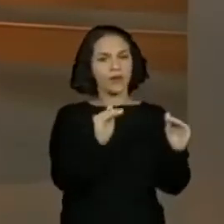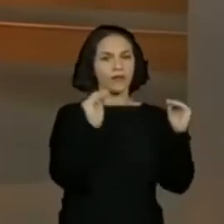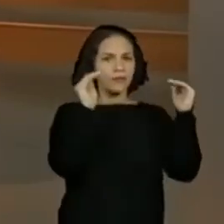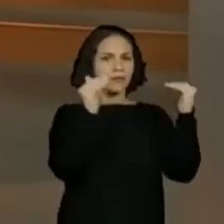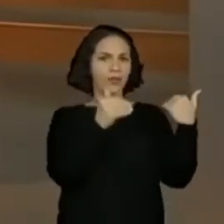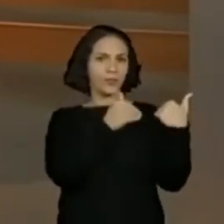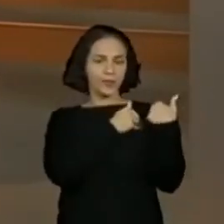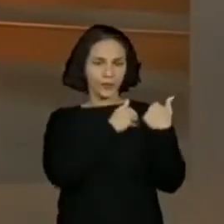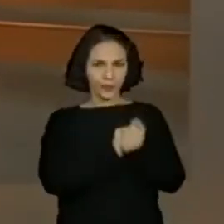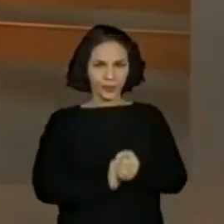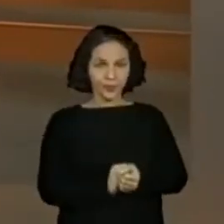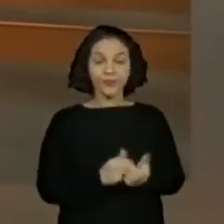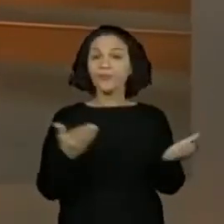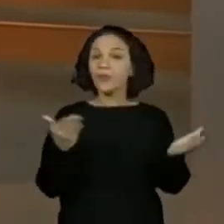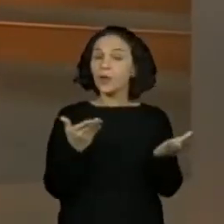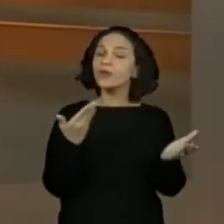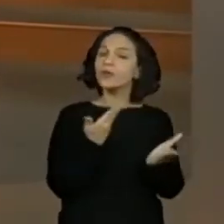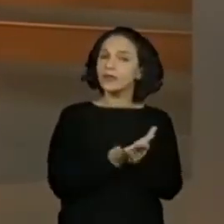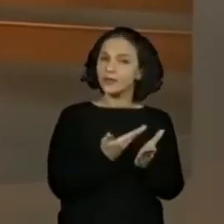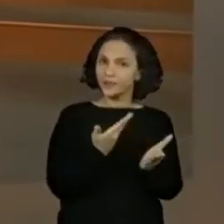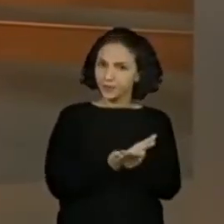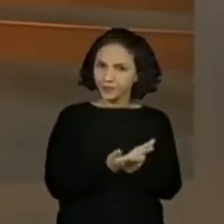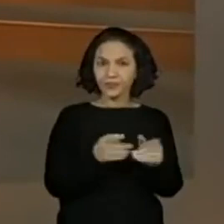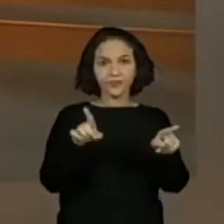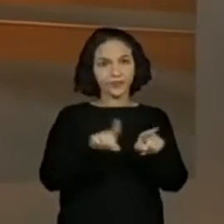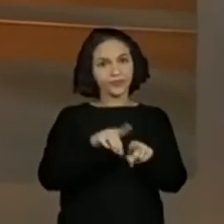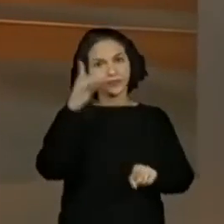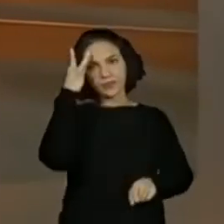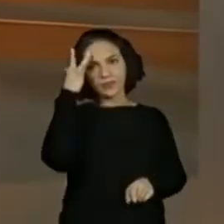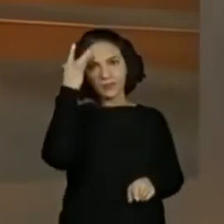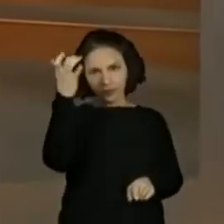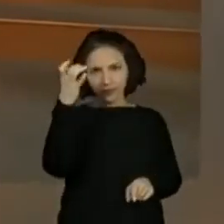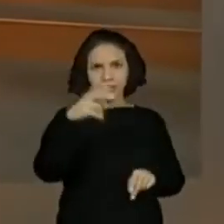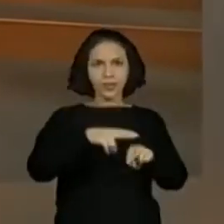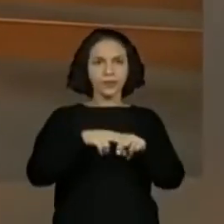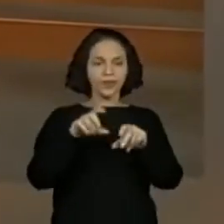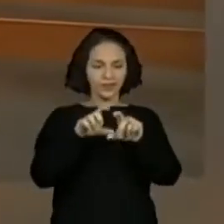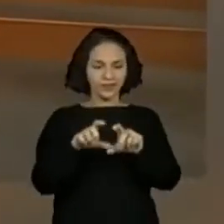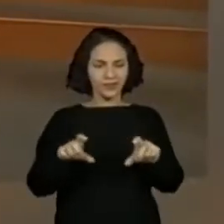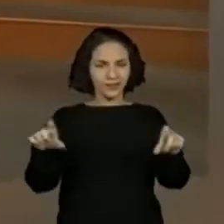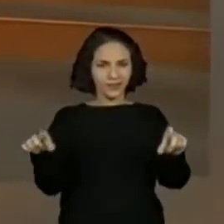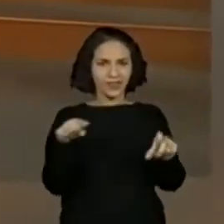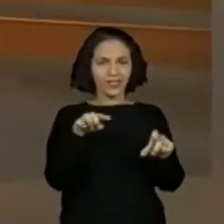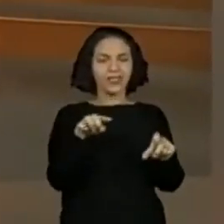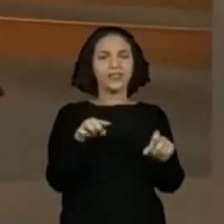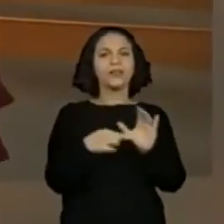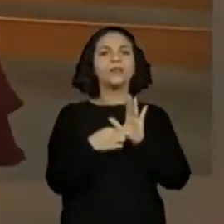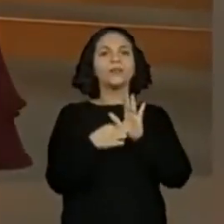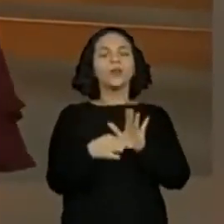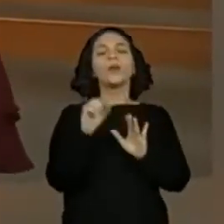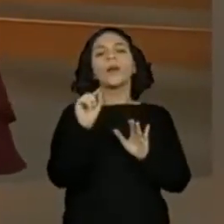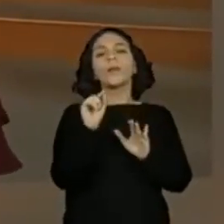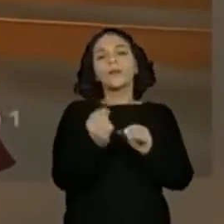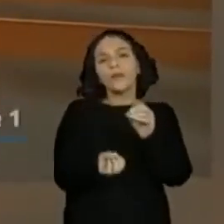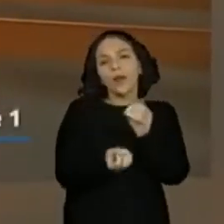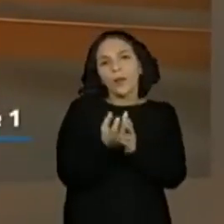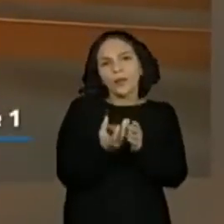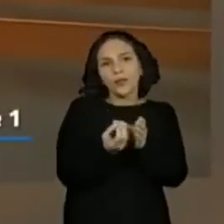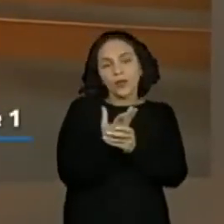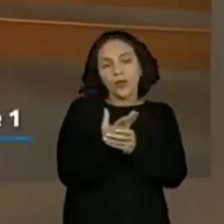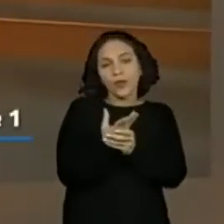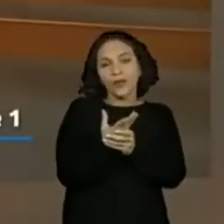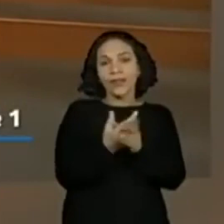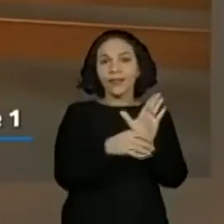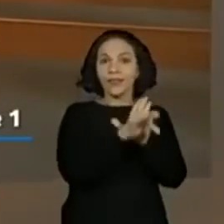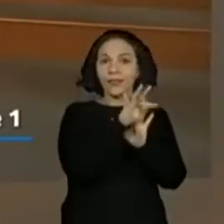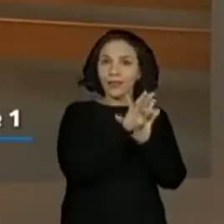Nós vamos trabalhar na aula de hoje e na aula de amanhã. Por isso, vocês vão observar aí embaixo, passando, produção de texto, parte